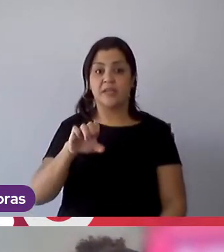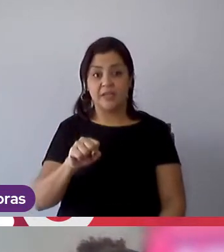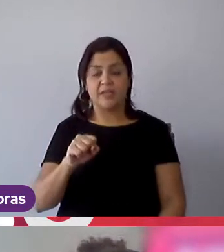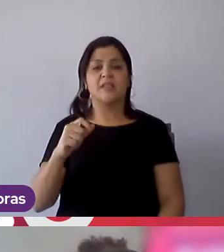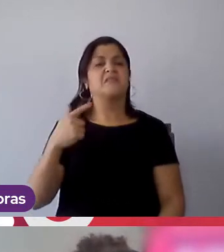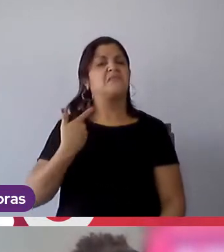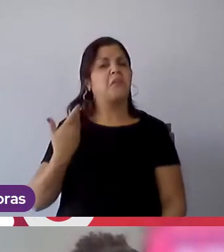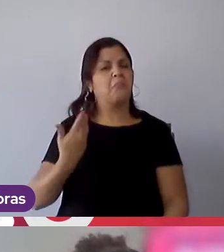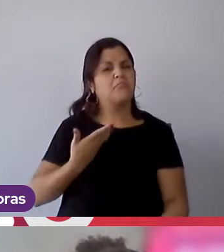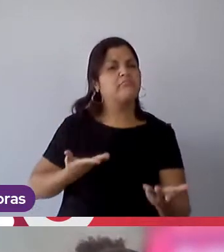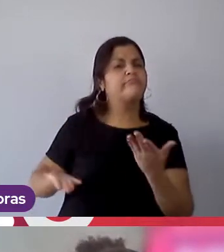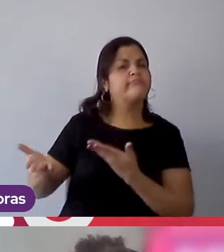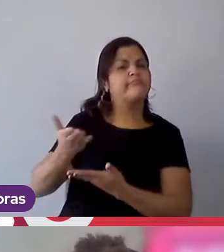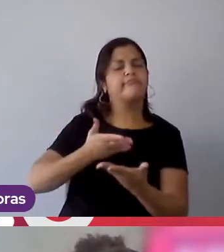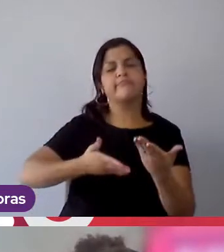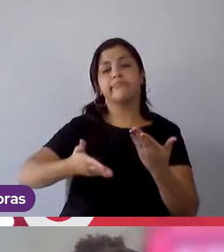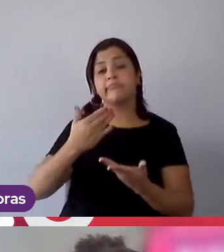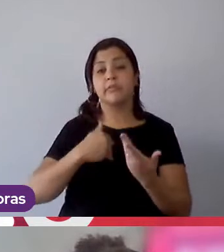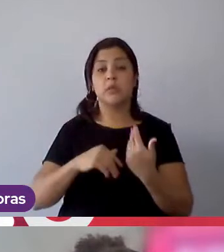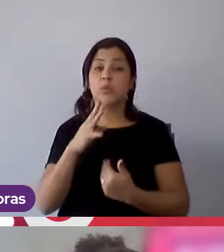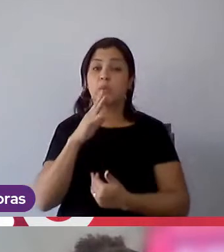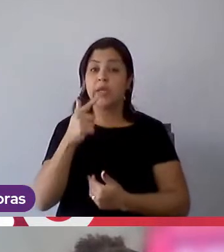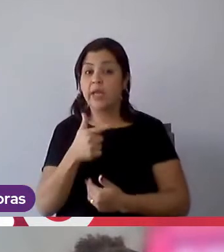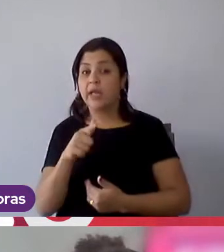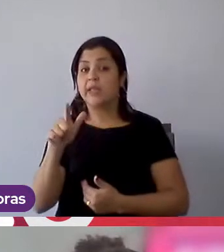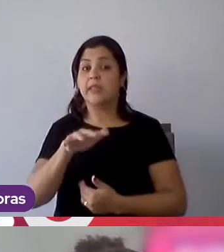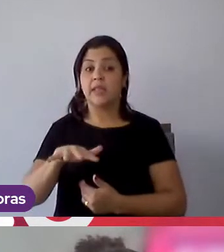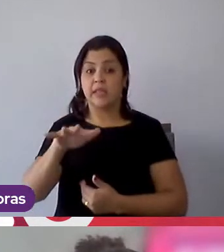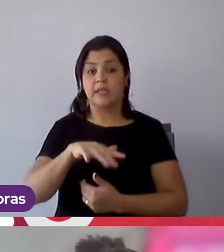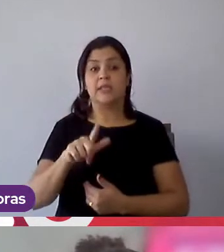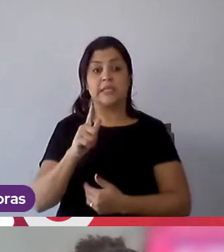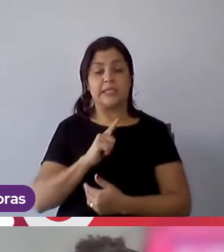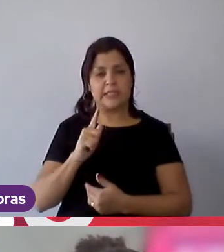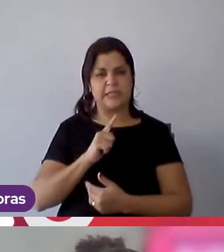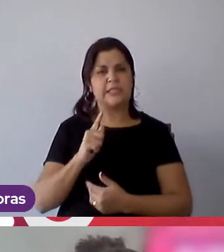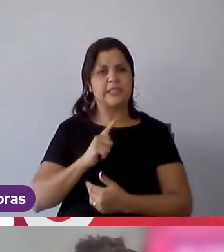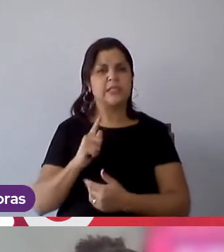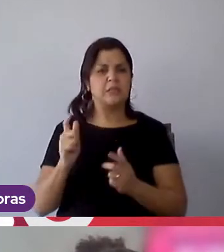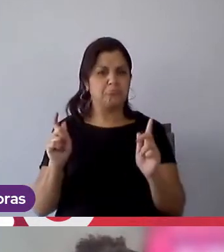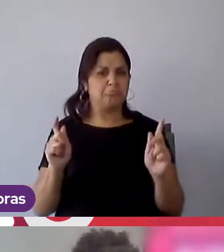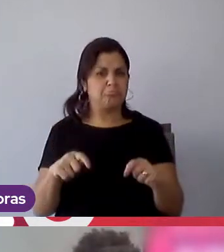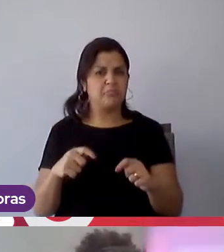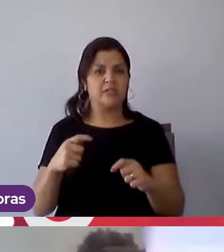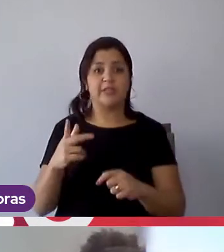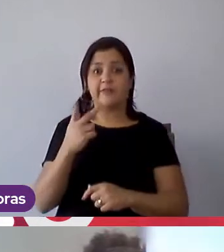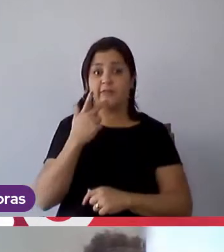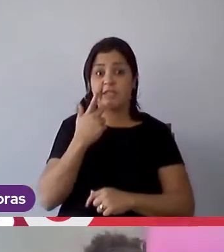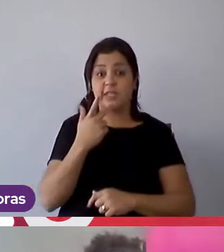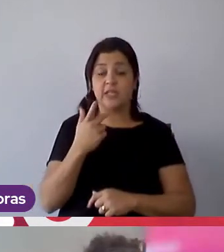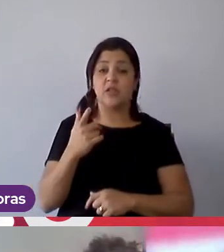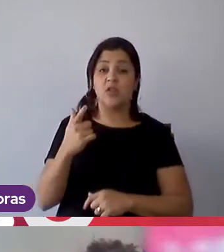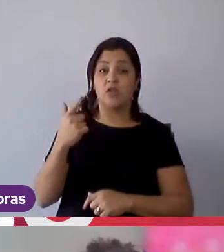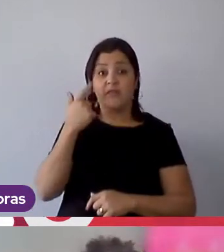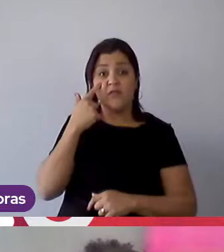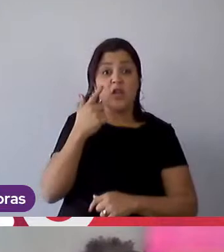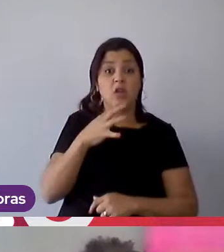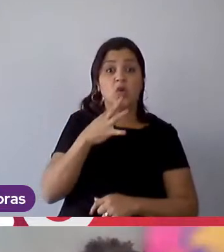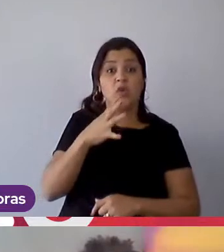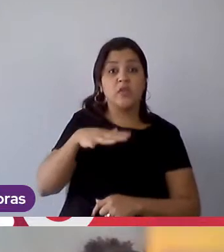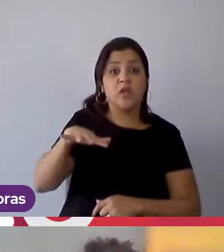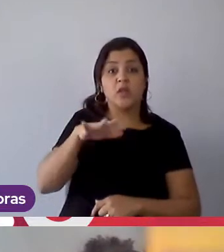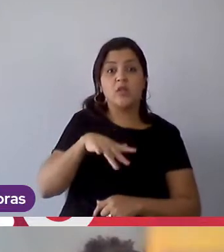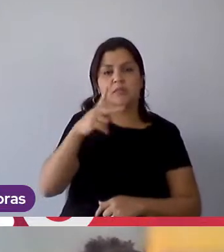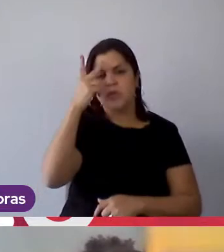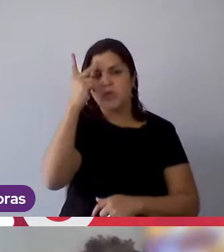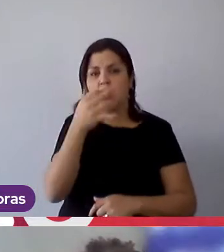amizade você conhece as outras áreas às vezes até esporadicamente não tem aquela coisa formal você acaba conhecendo porque a pessoa vai comentando com